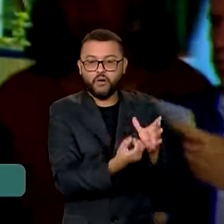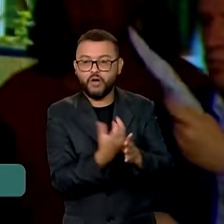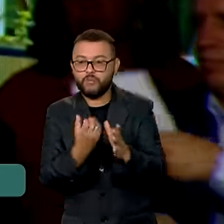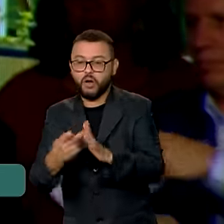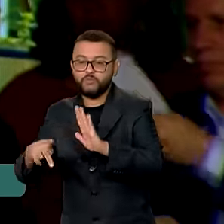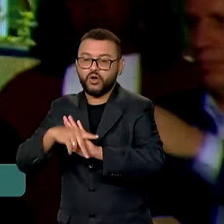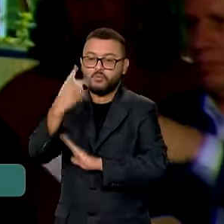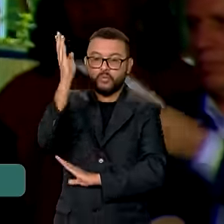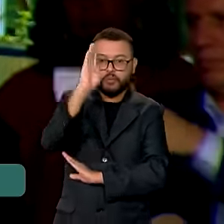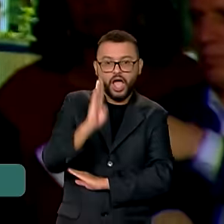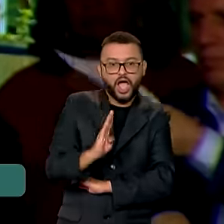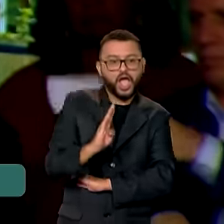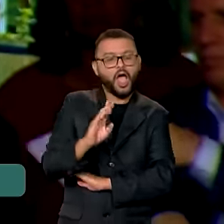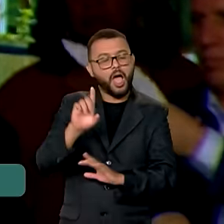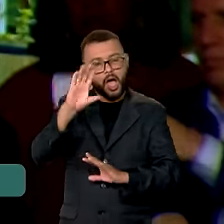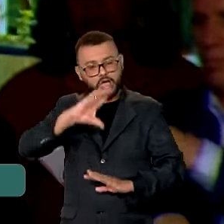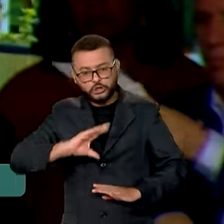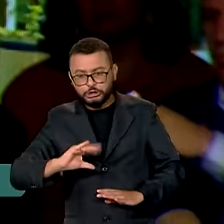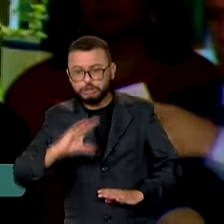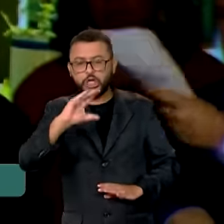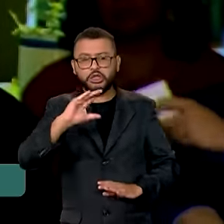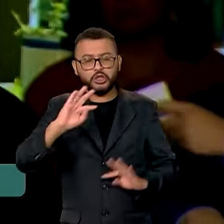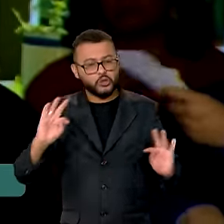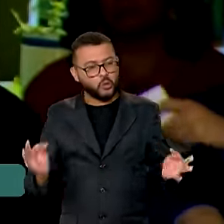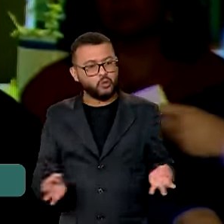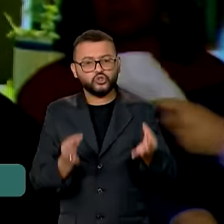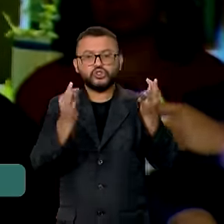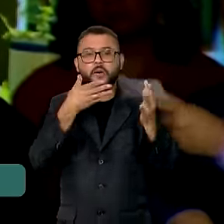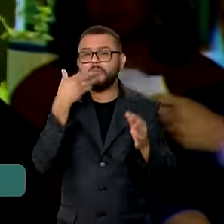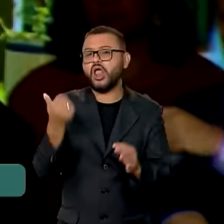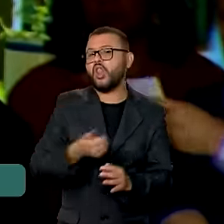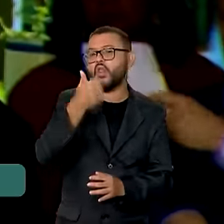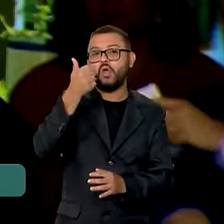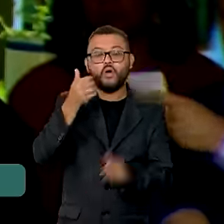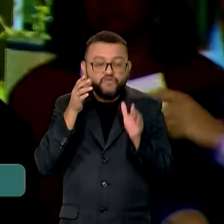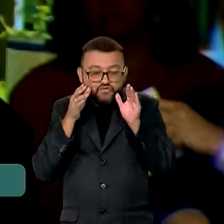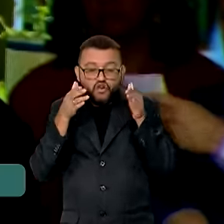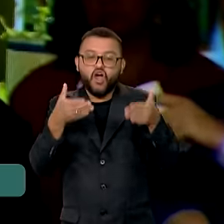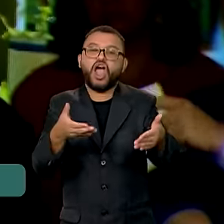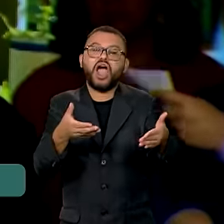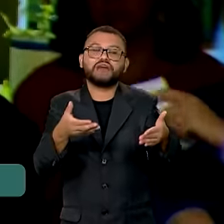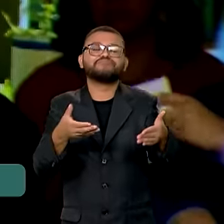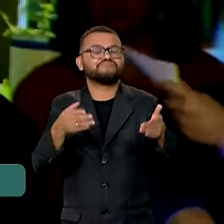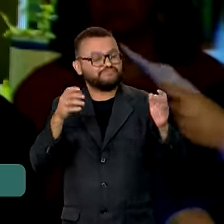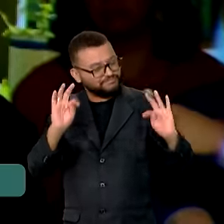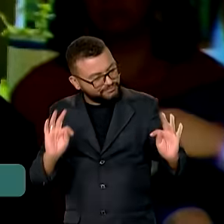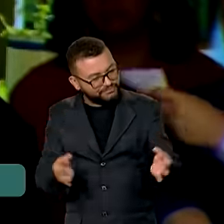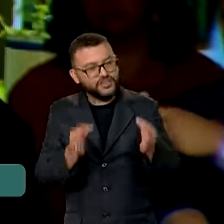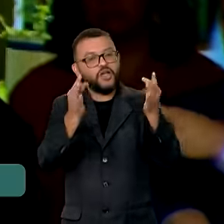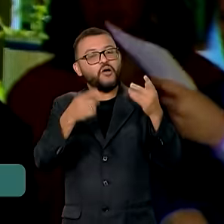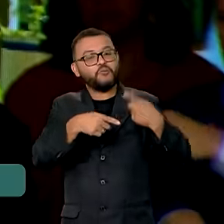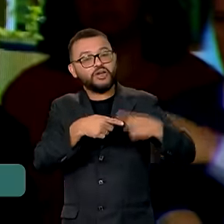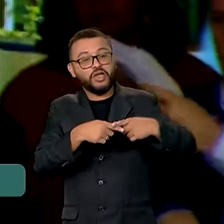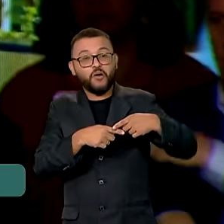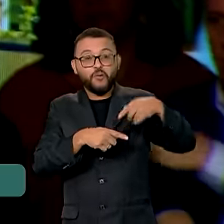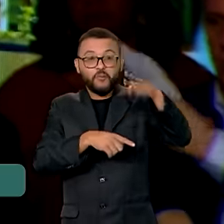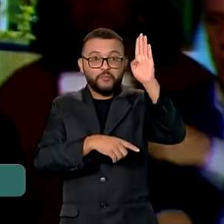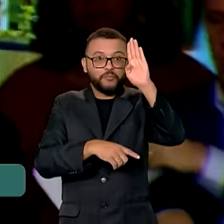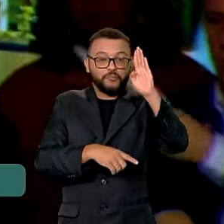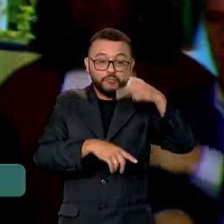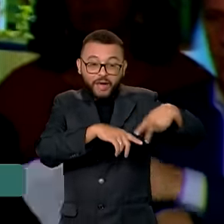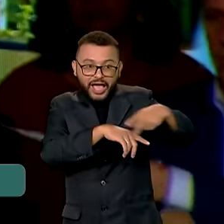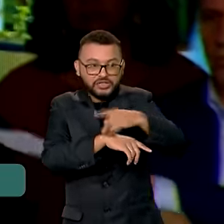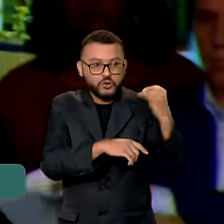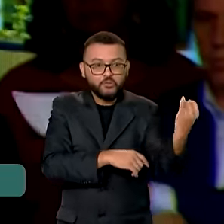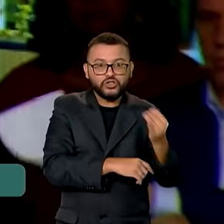melhorar cientificamente as coisas que nós fazemos, melhorar do ponto de vista tecnológico, porque um país importante não é aquele